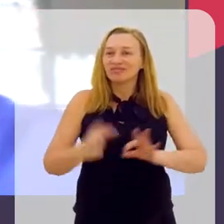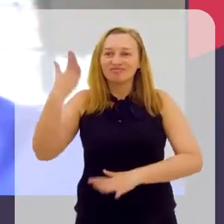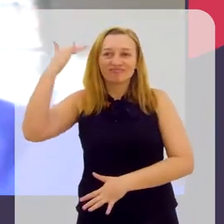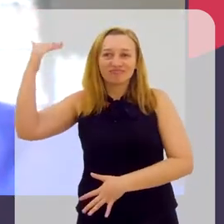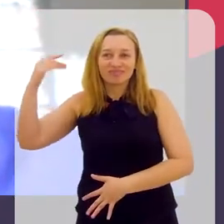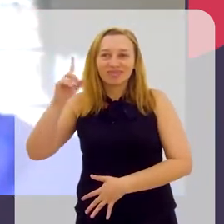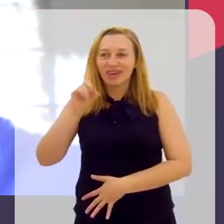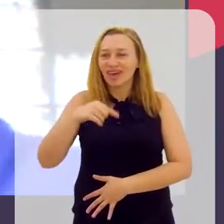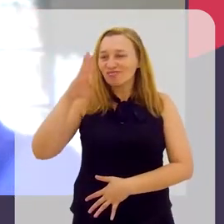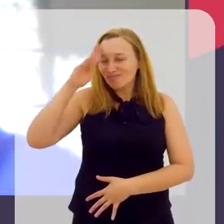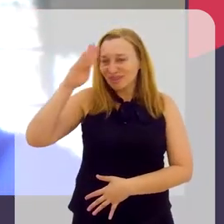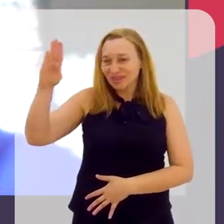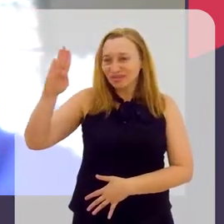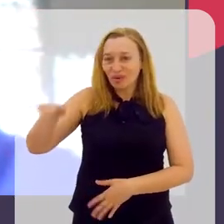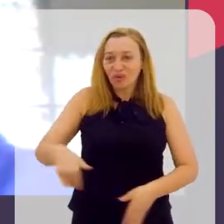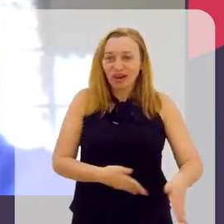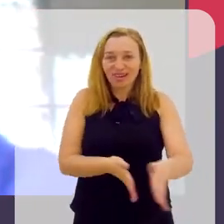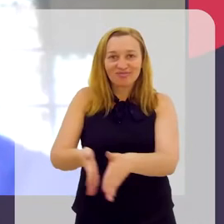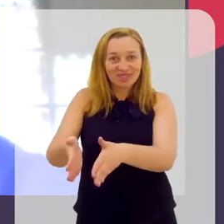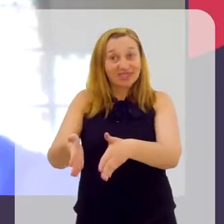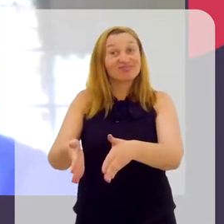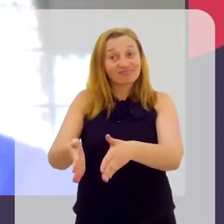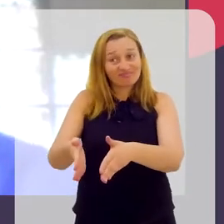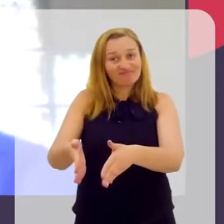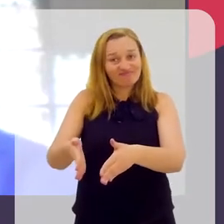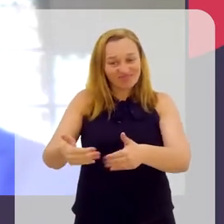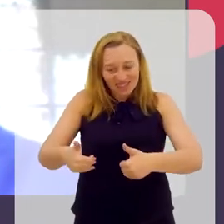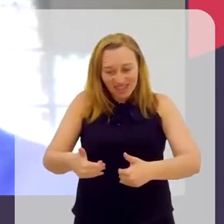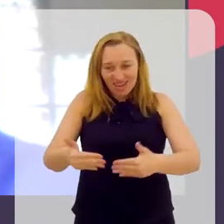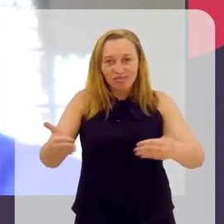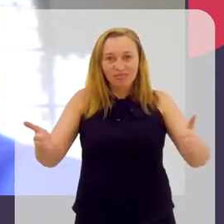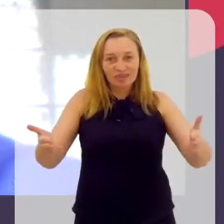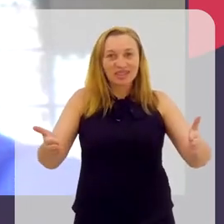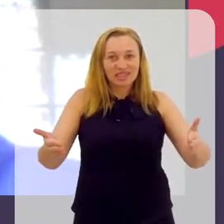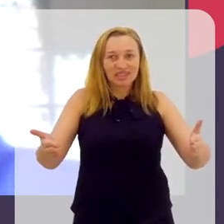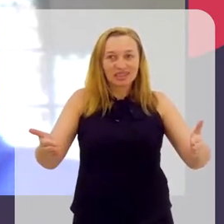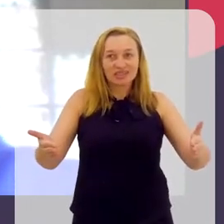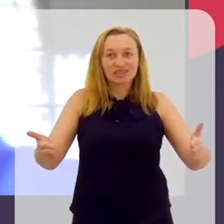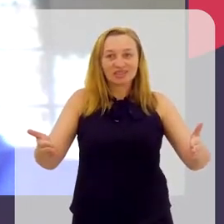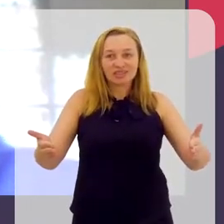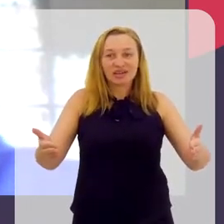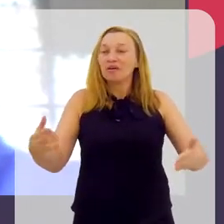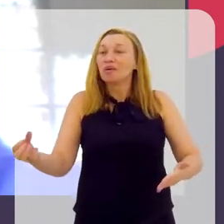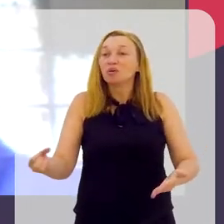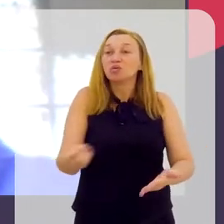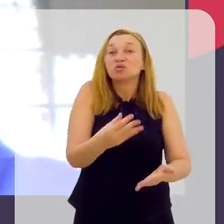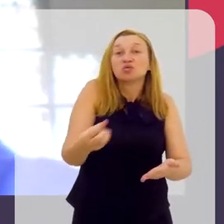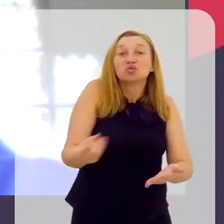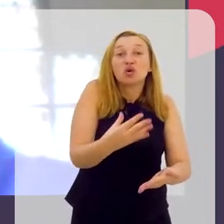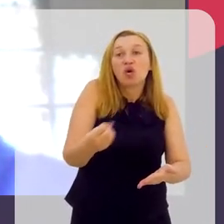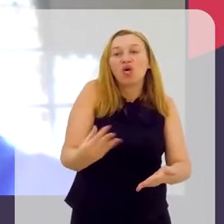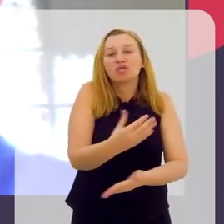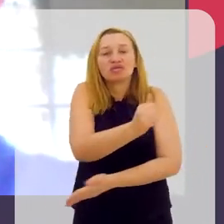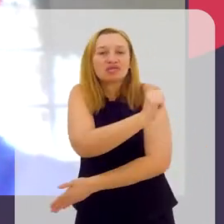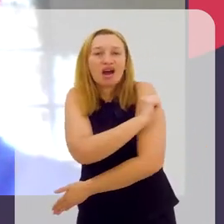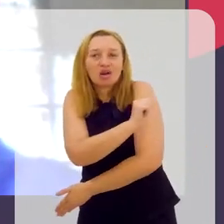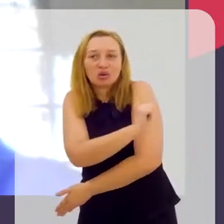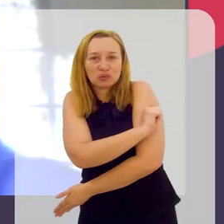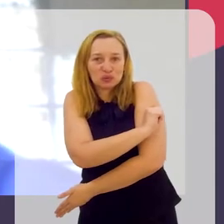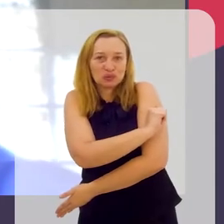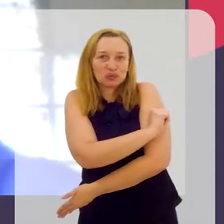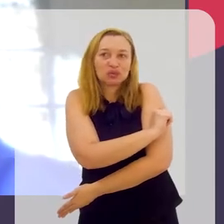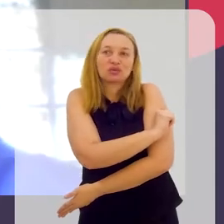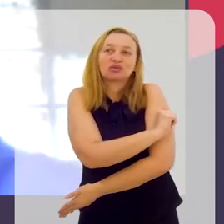talentos é a ferramenta principal de abrir janelas para esses novos nossos